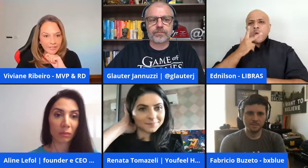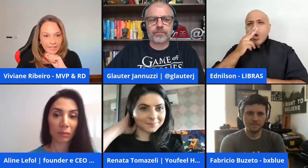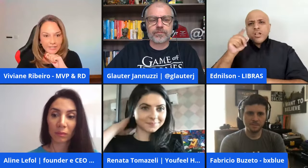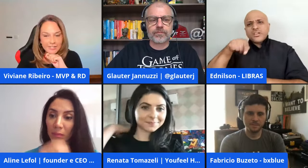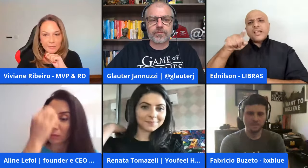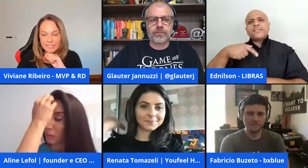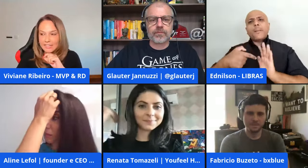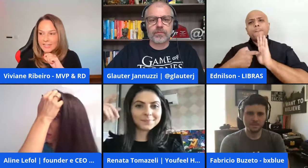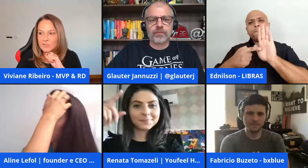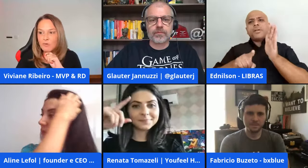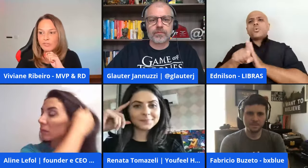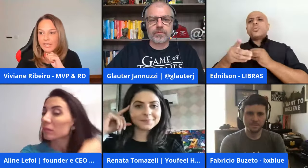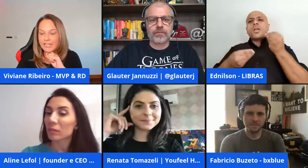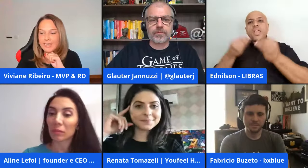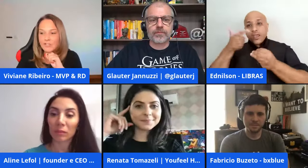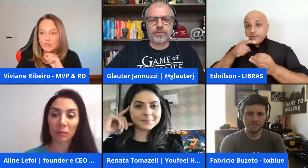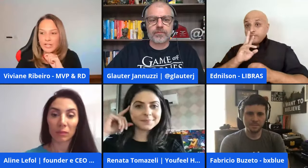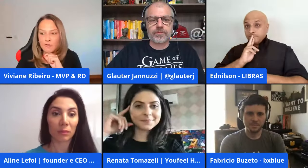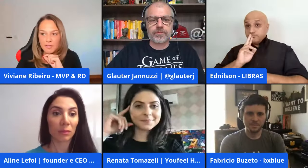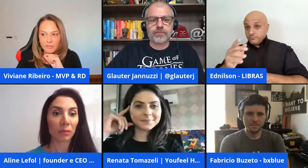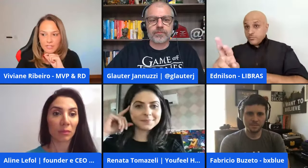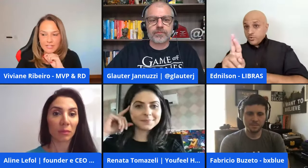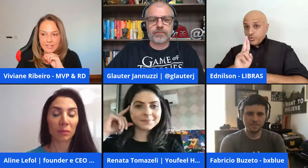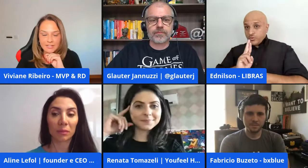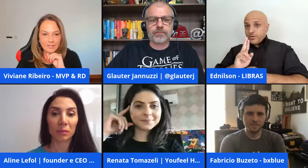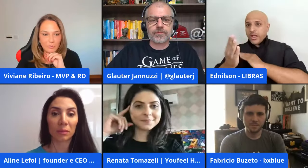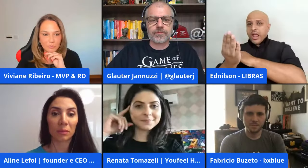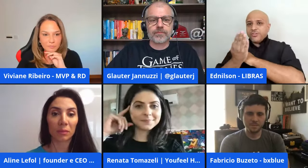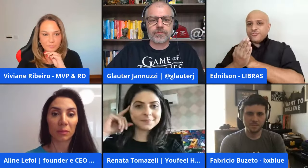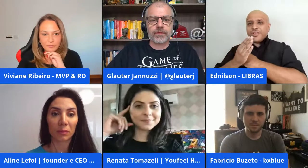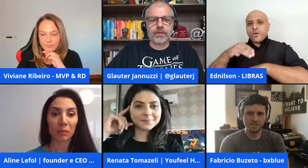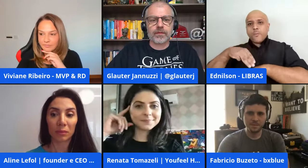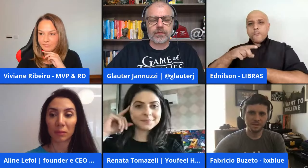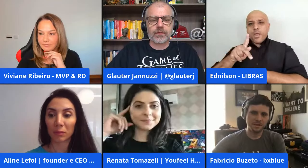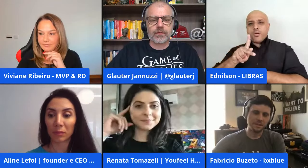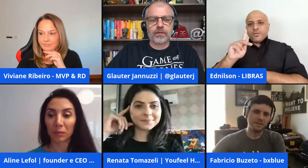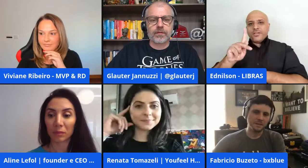quem se habilita a responder e ajudar o Melch nessa questão